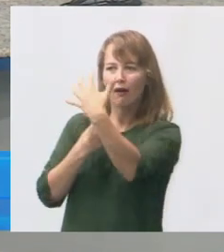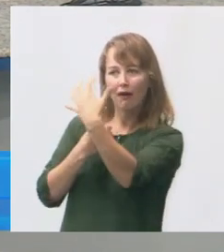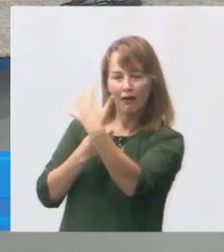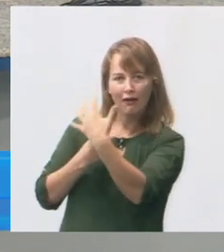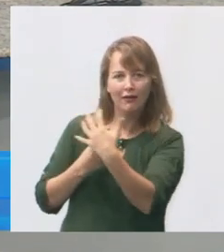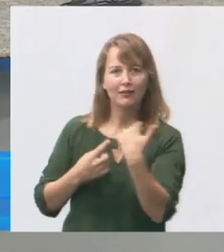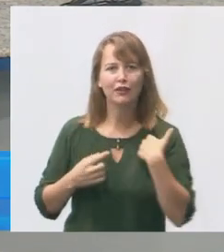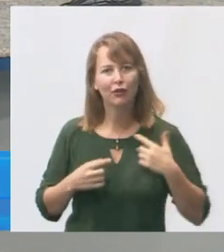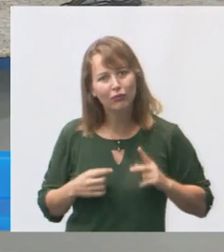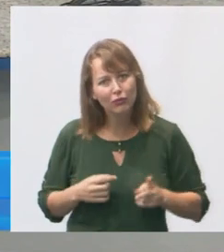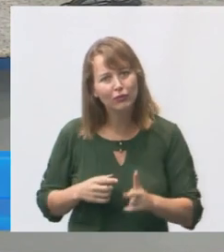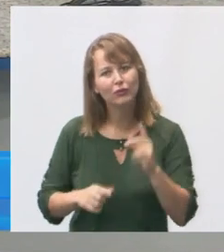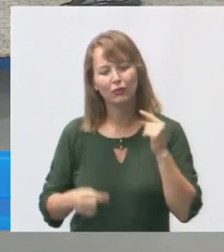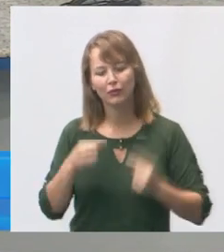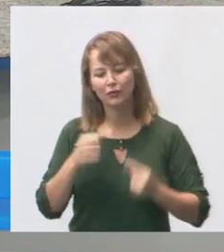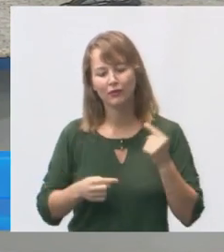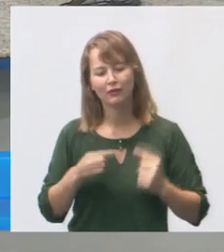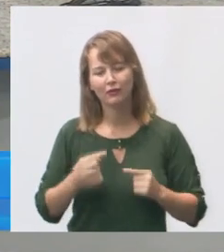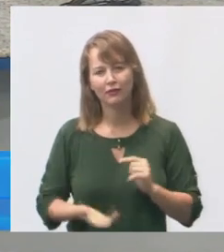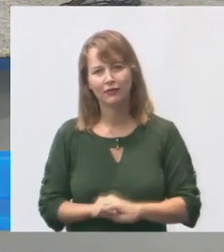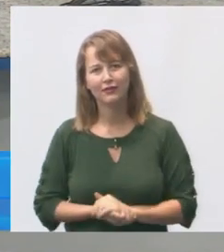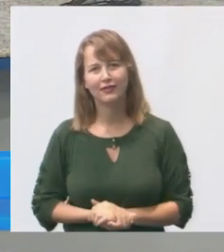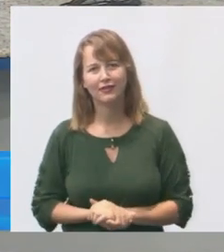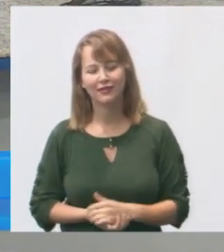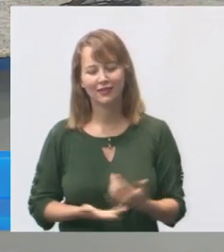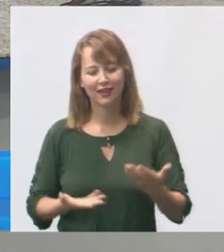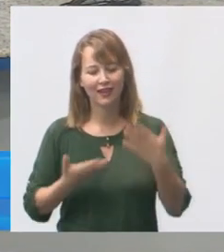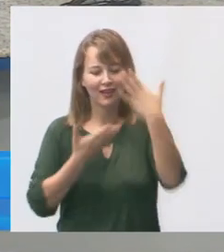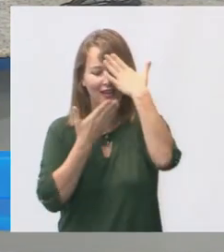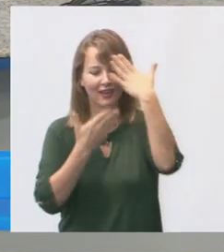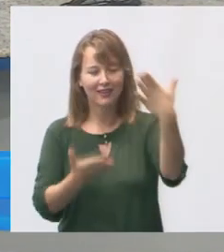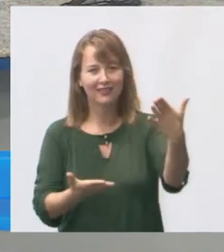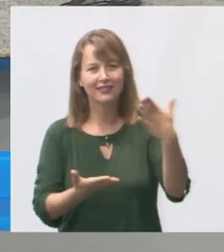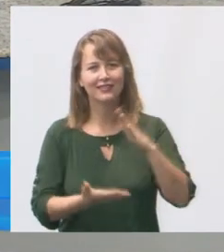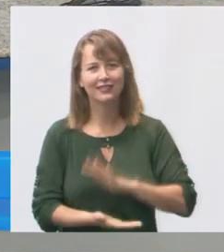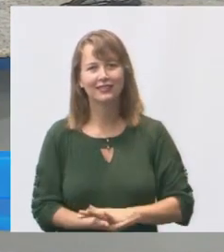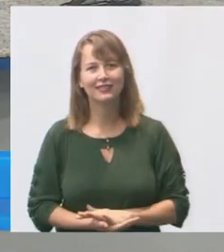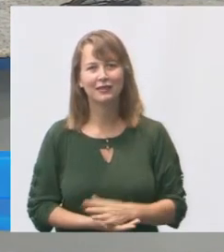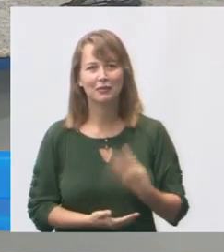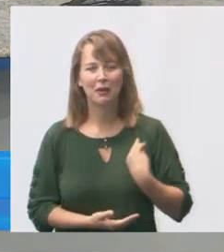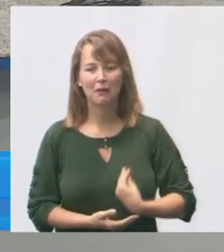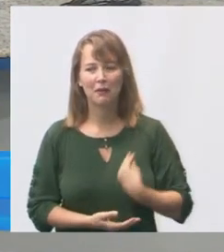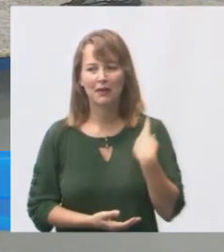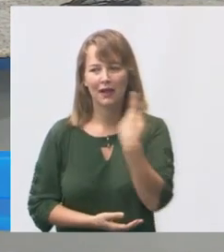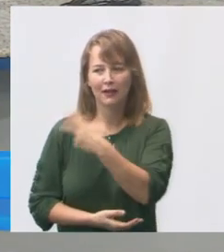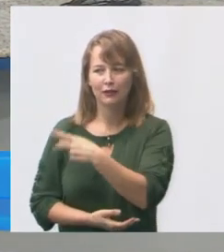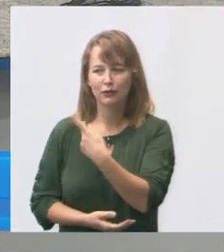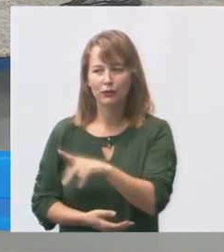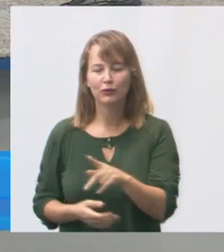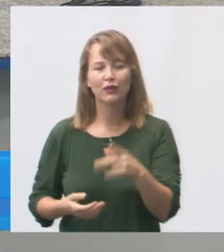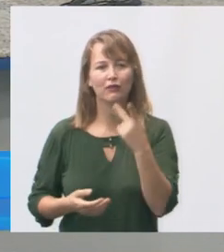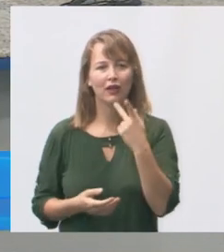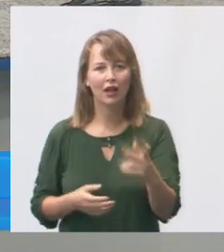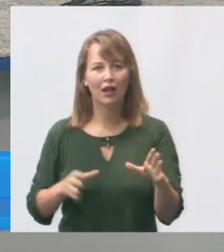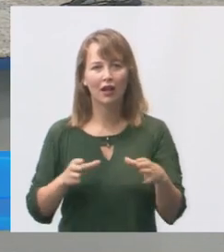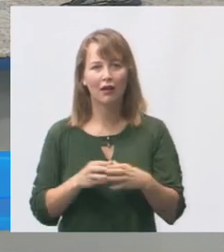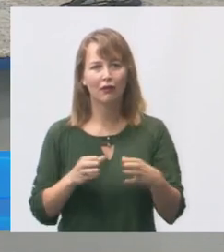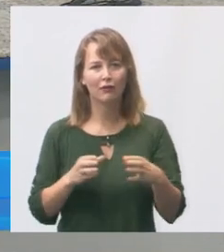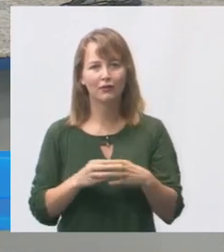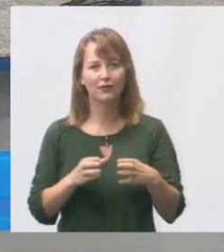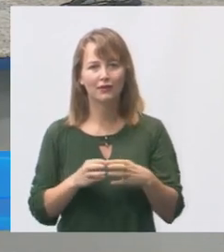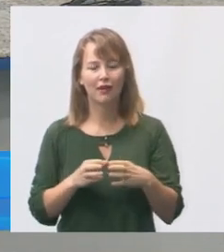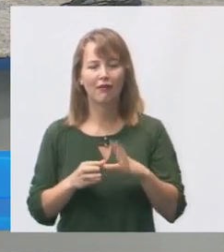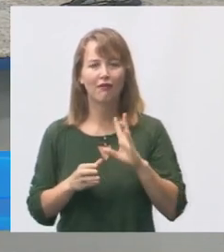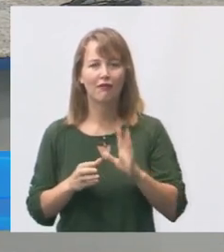minha política. Rodrigo, queria agradecer a sua presença e dizer que a comissão ela